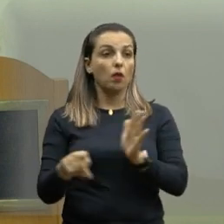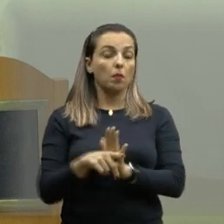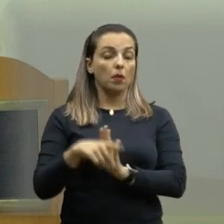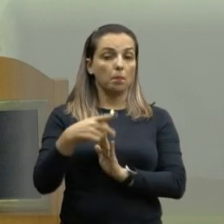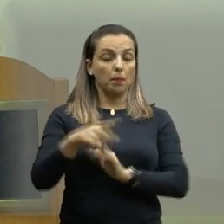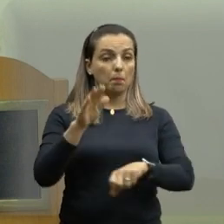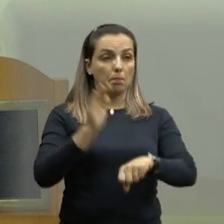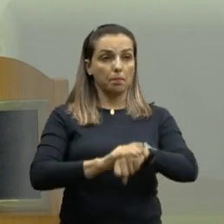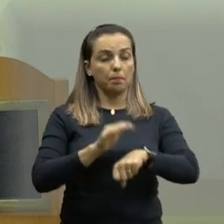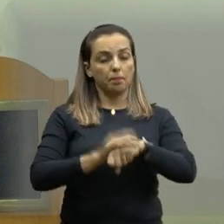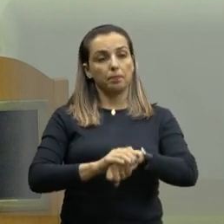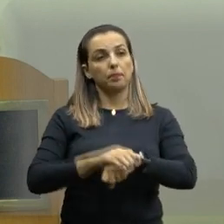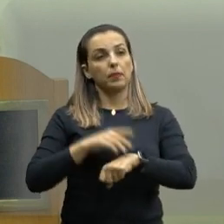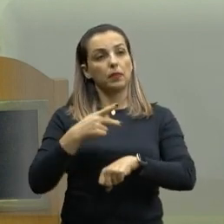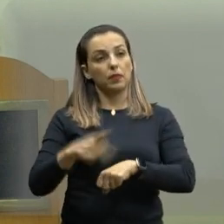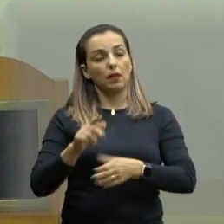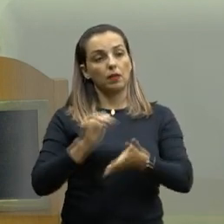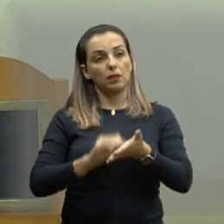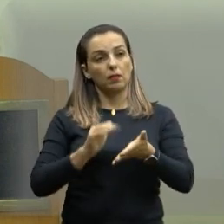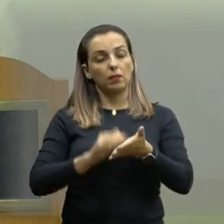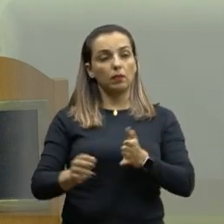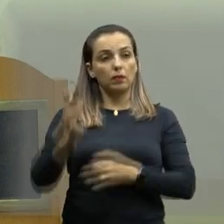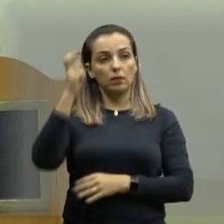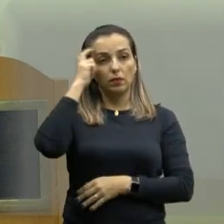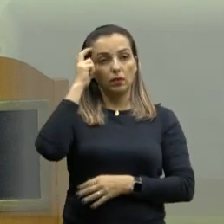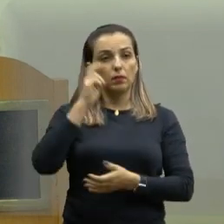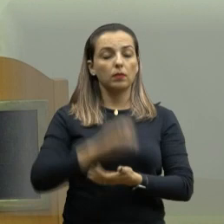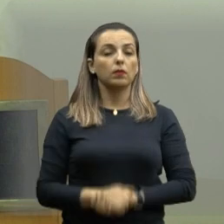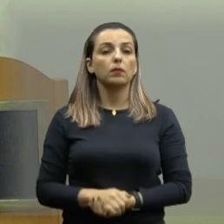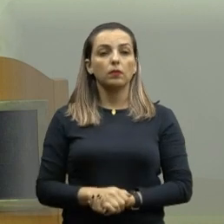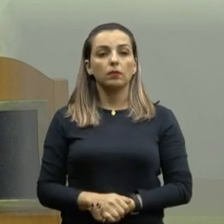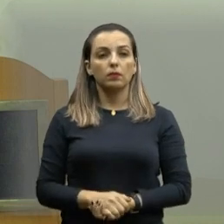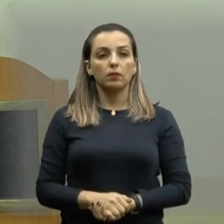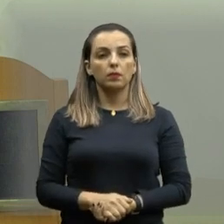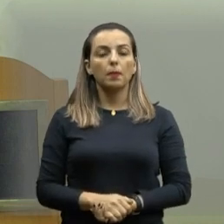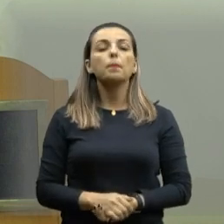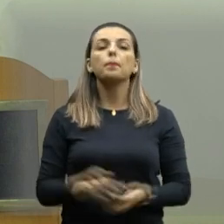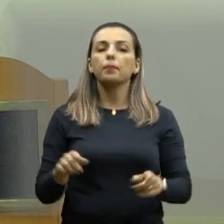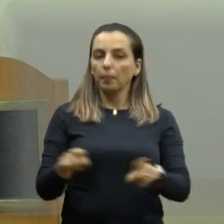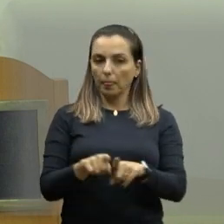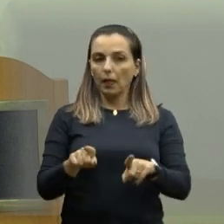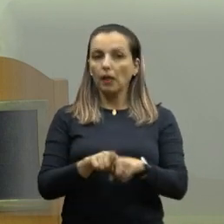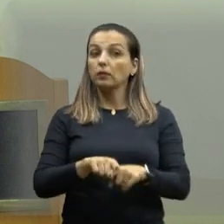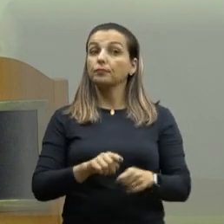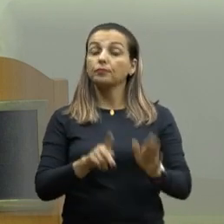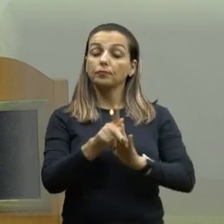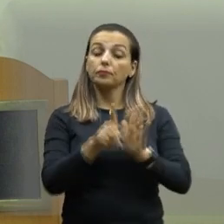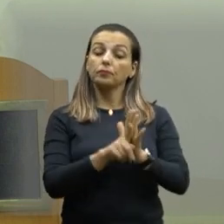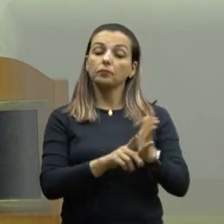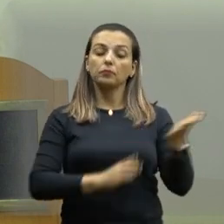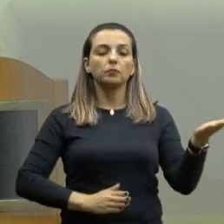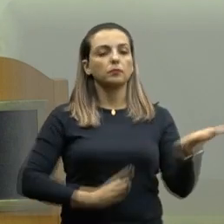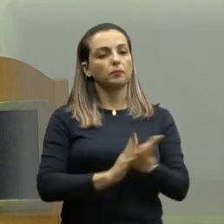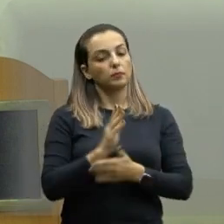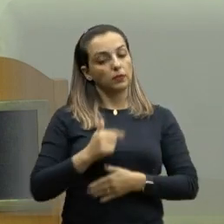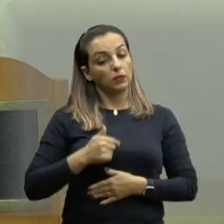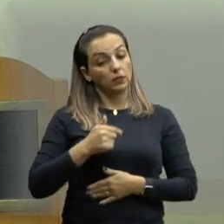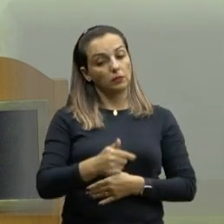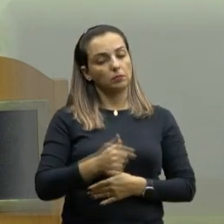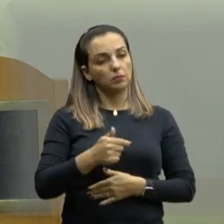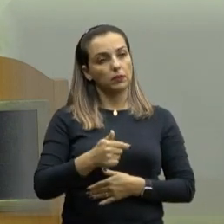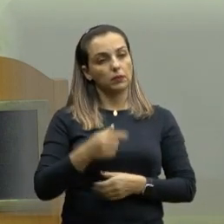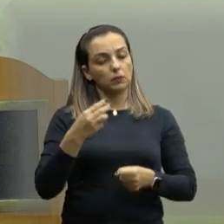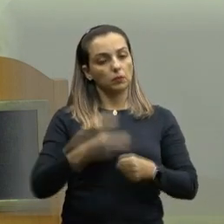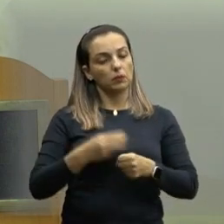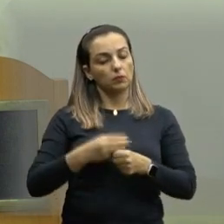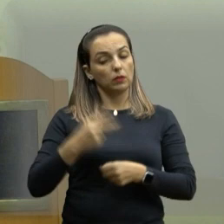iniciativa inédita da Secretaria de Cultura. Também aprovamos a Semana Municipal de Valorização dos